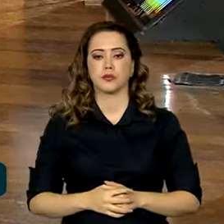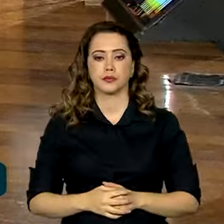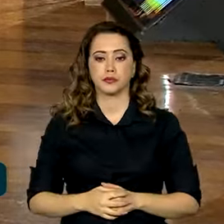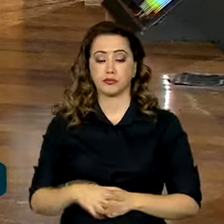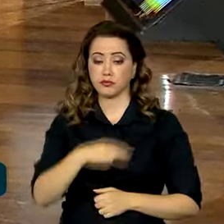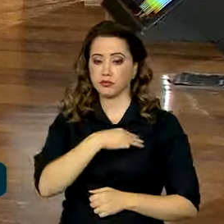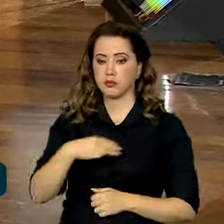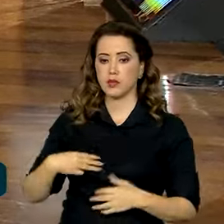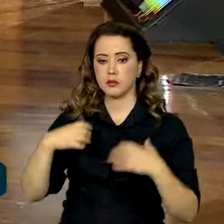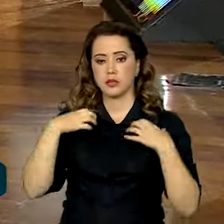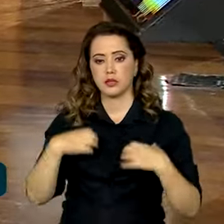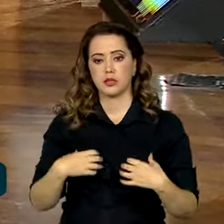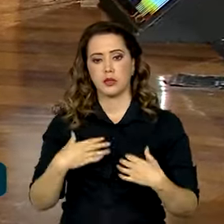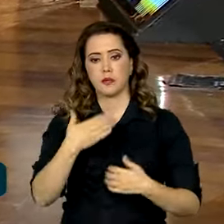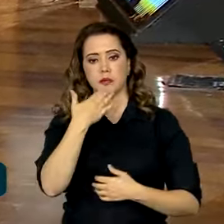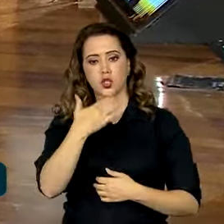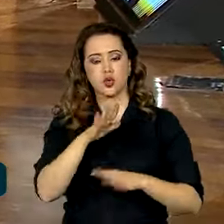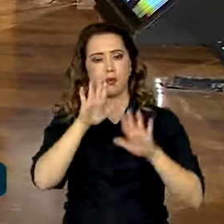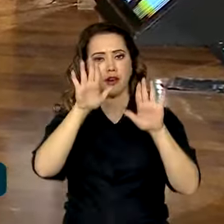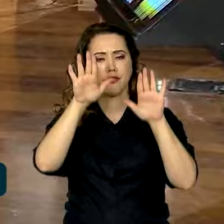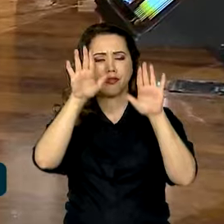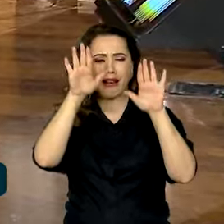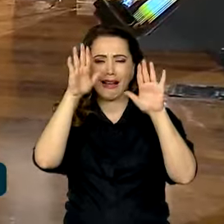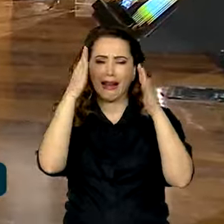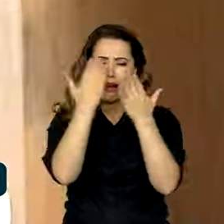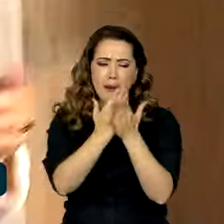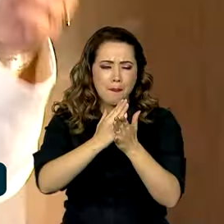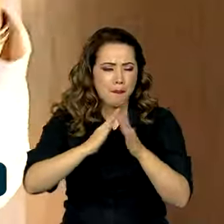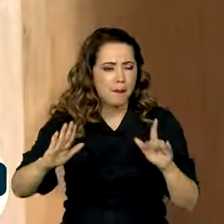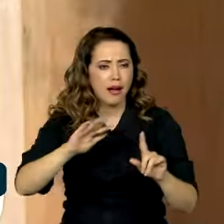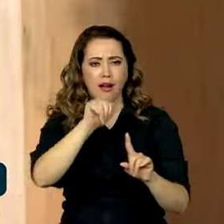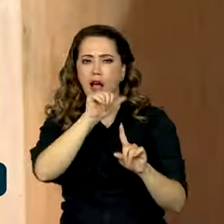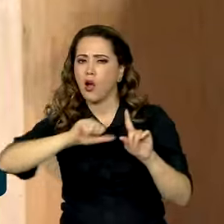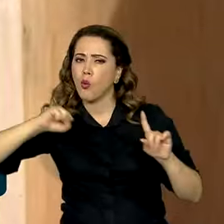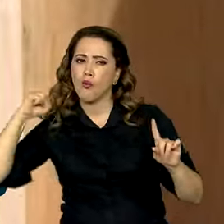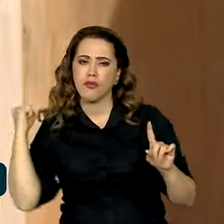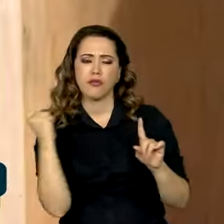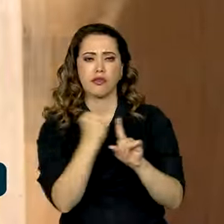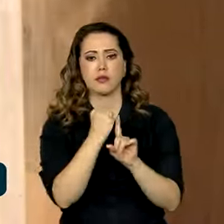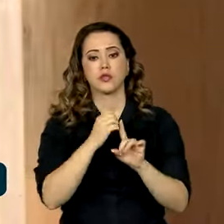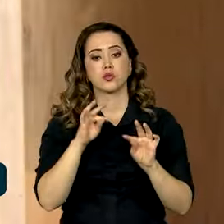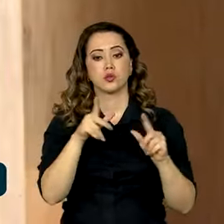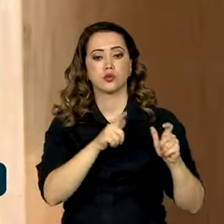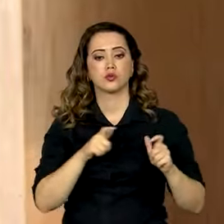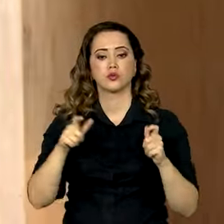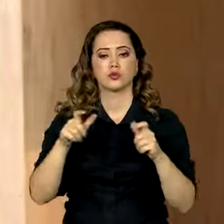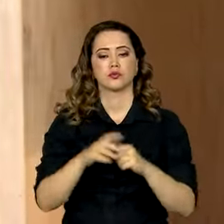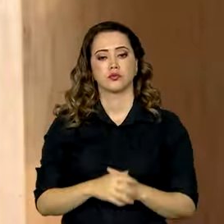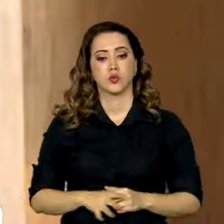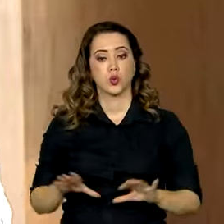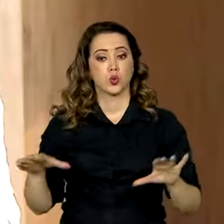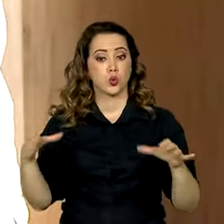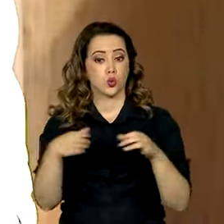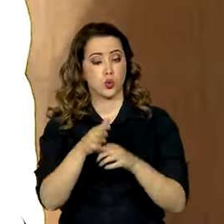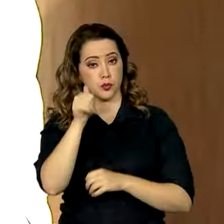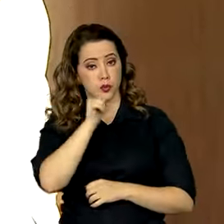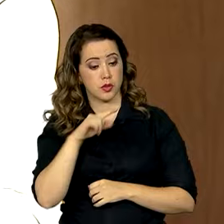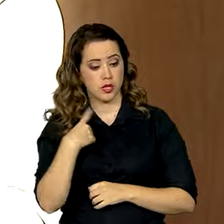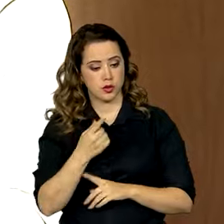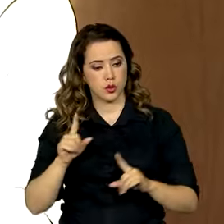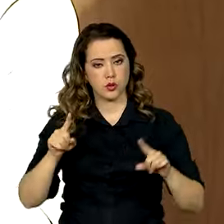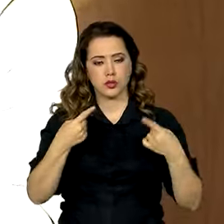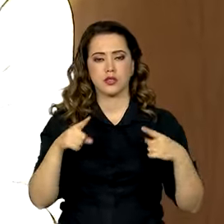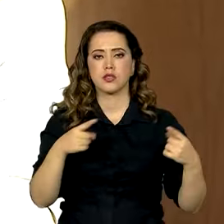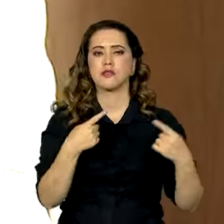pediu o combate ao feminicídio em todos os países do bloco. No campo das mulheres, nós temos o desafio de discutir a